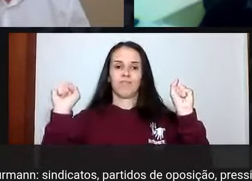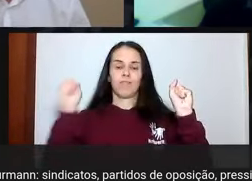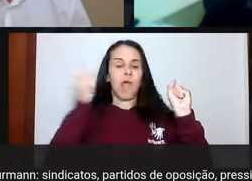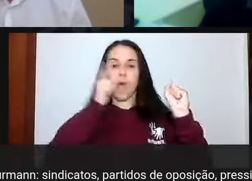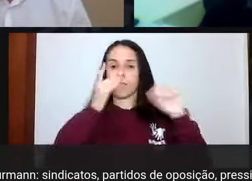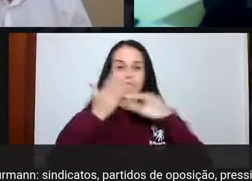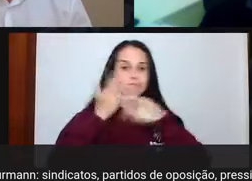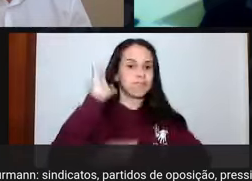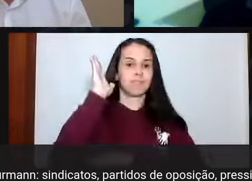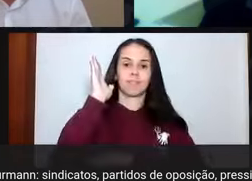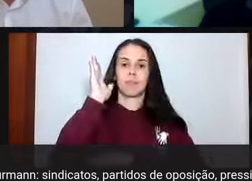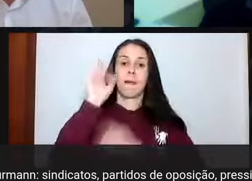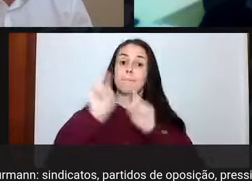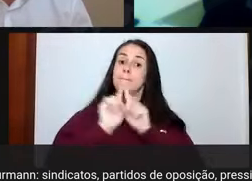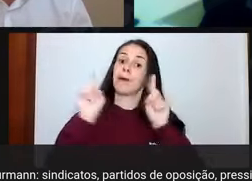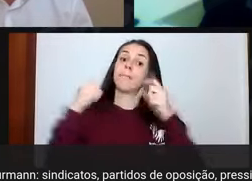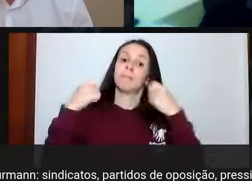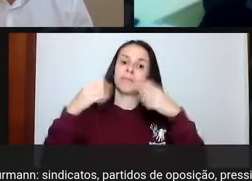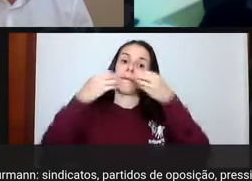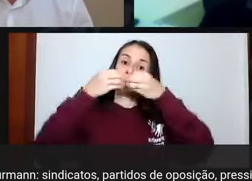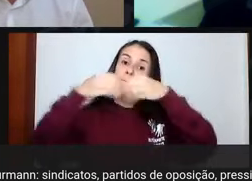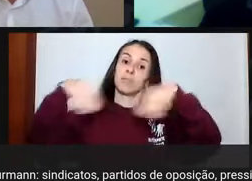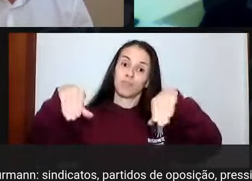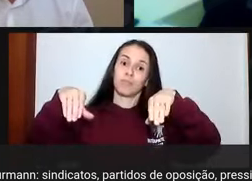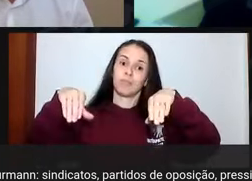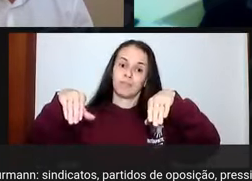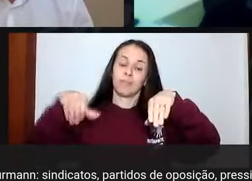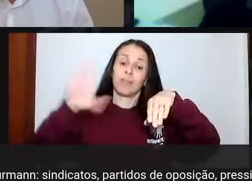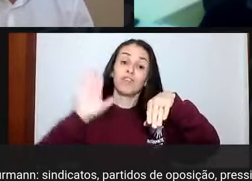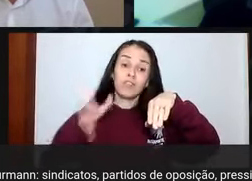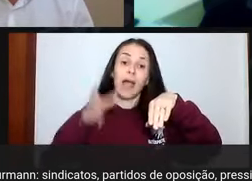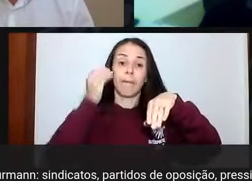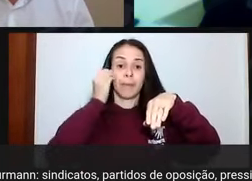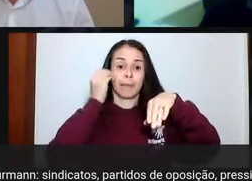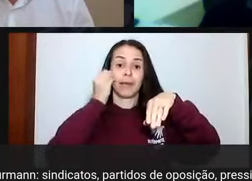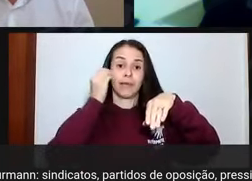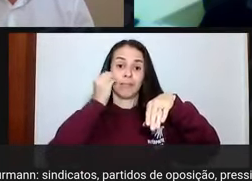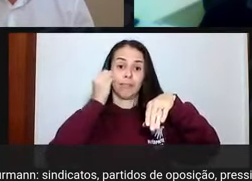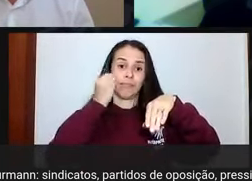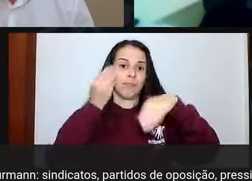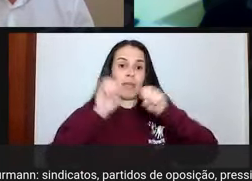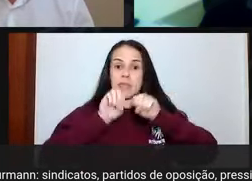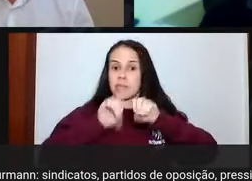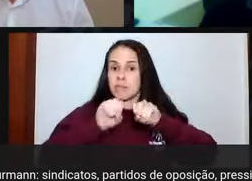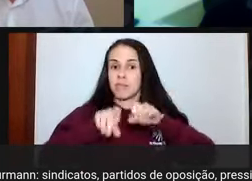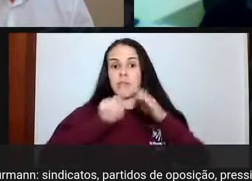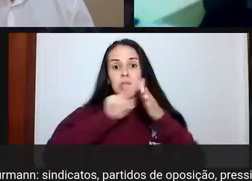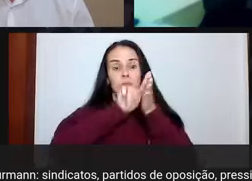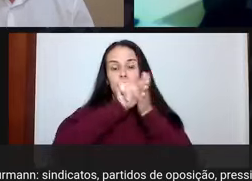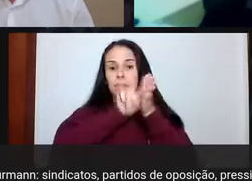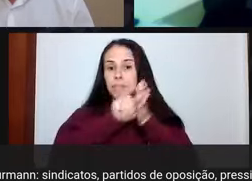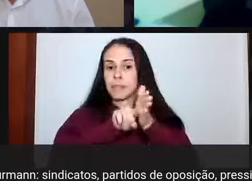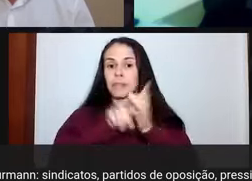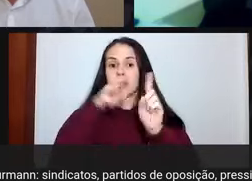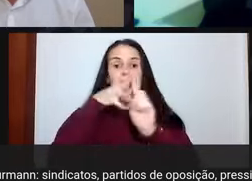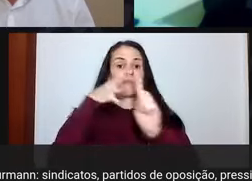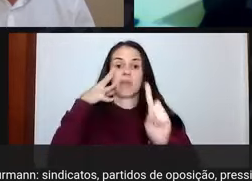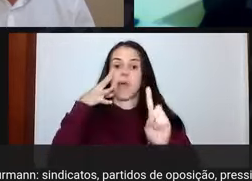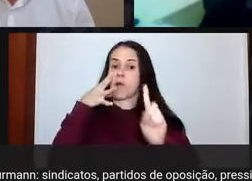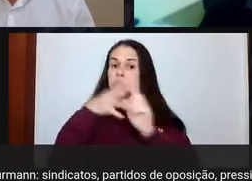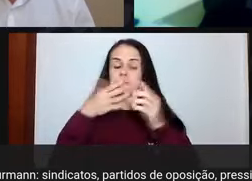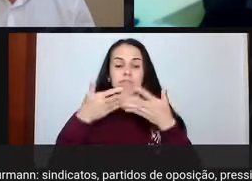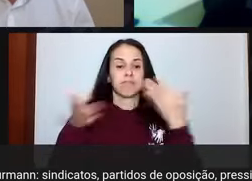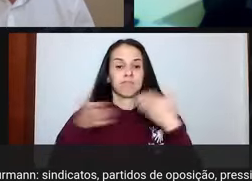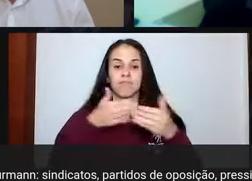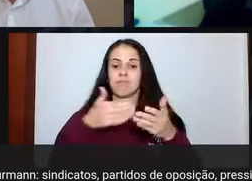prejuízos que nós já estamos experimentando, seja no ensino, seja na pesquisa, seja na extensão.